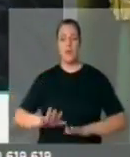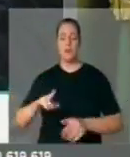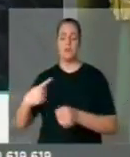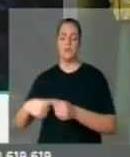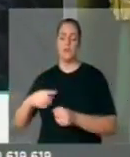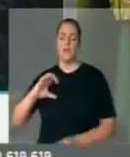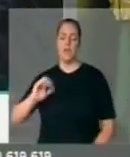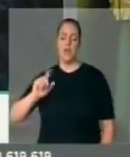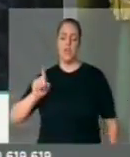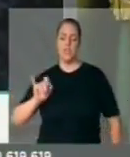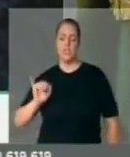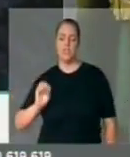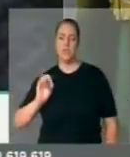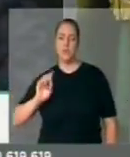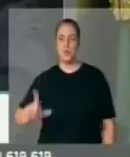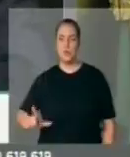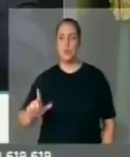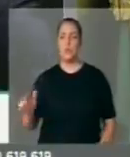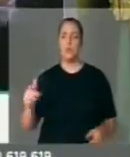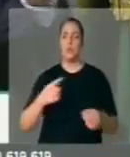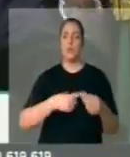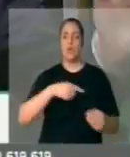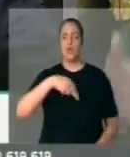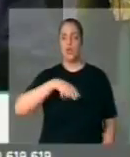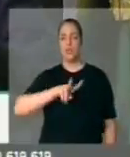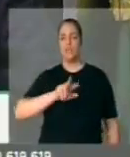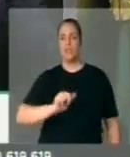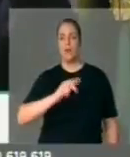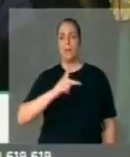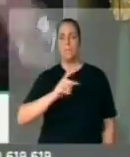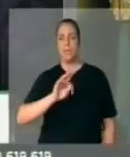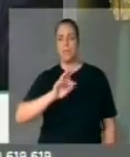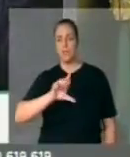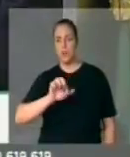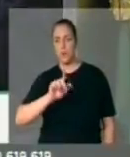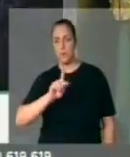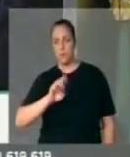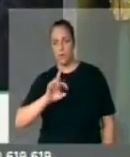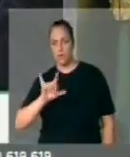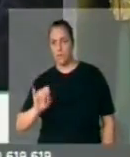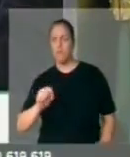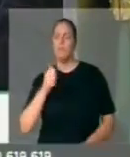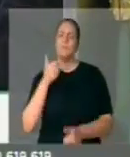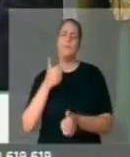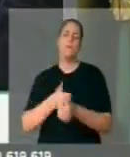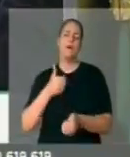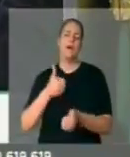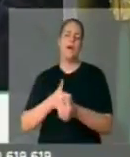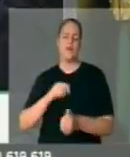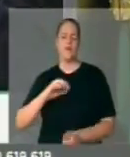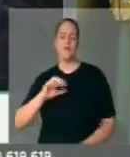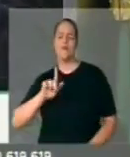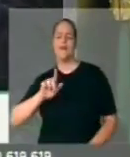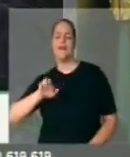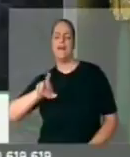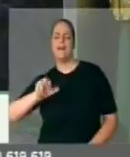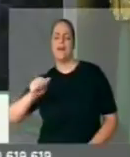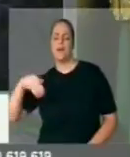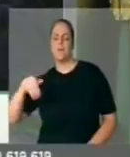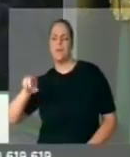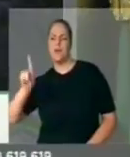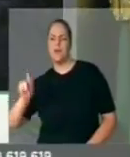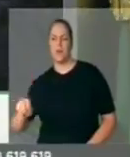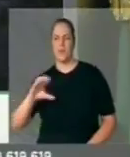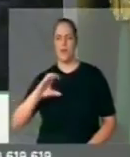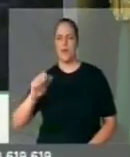Caxias do Sul, Nova Petrópolis, que vai para Gramado, Canela, a região turística do nosso estado, o Rio Grande